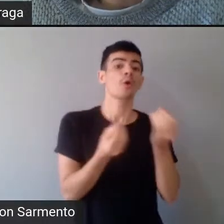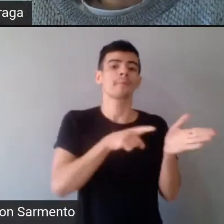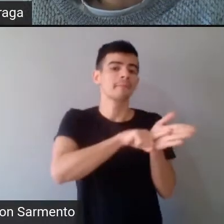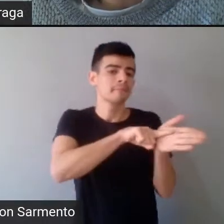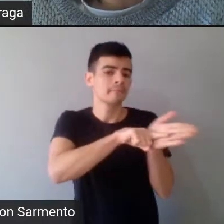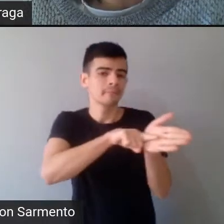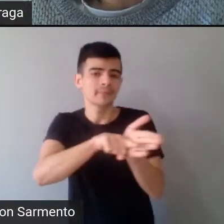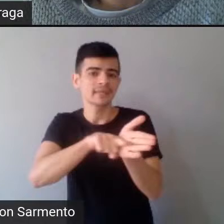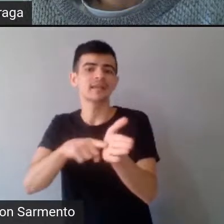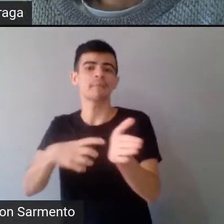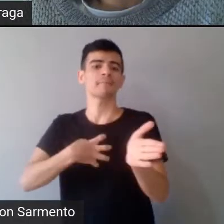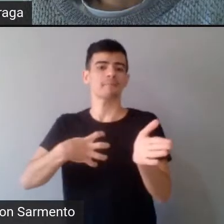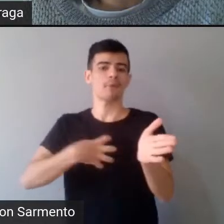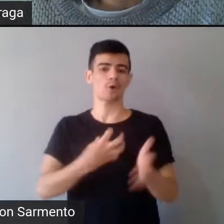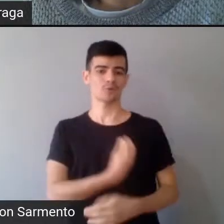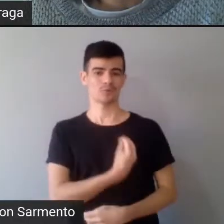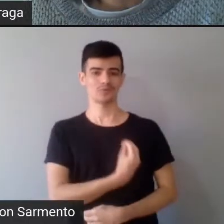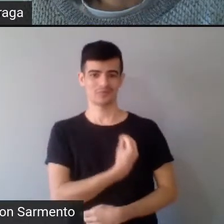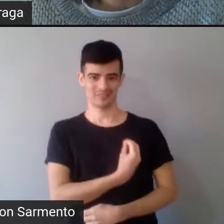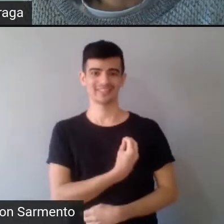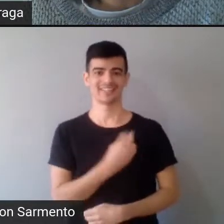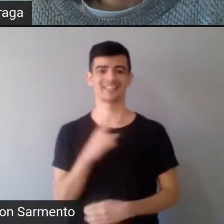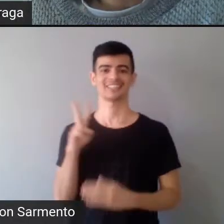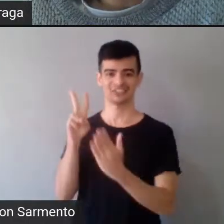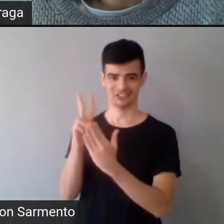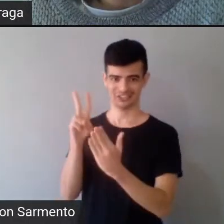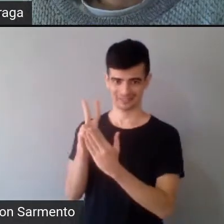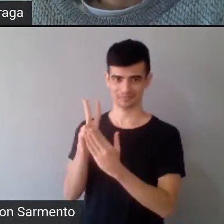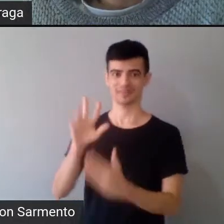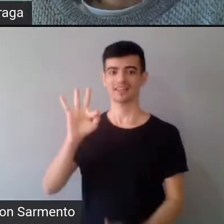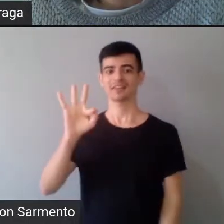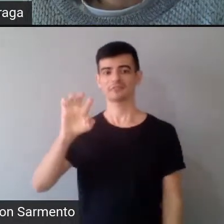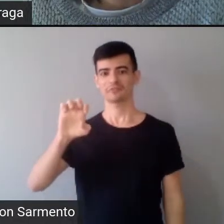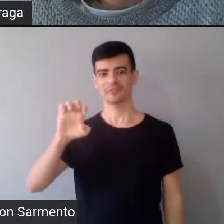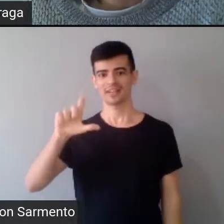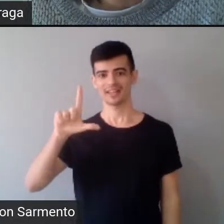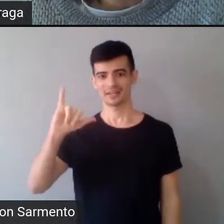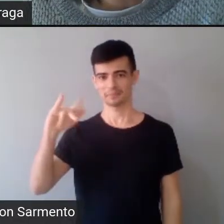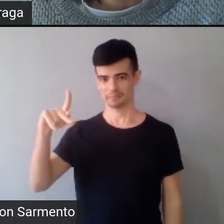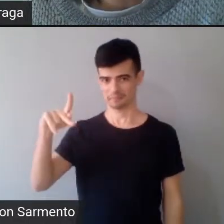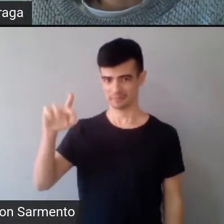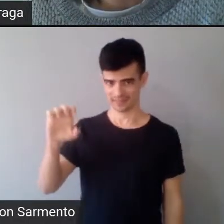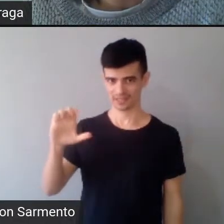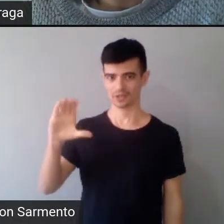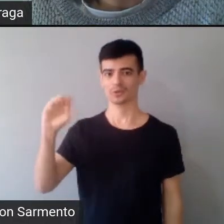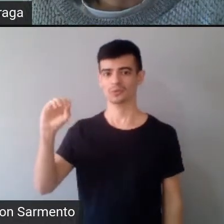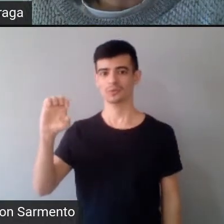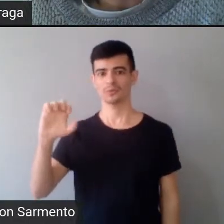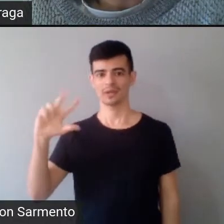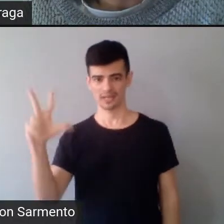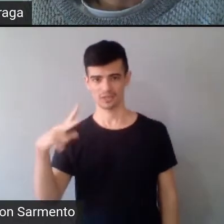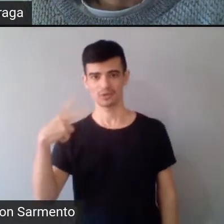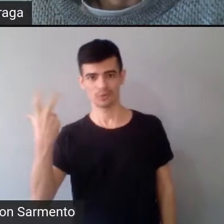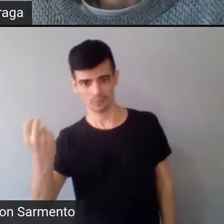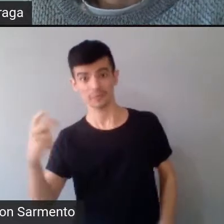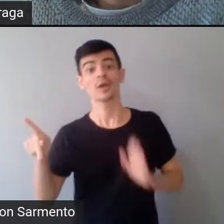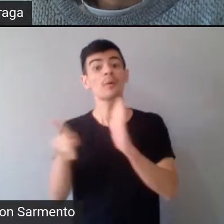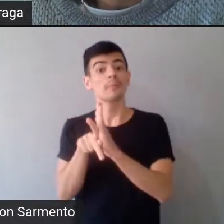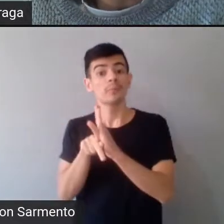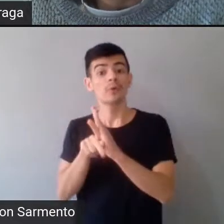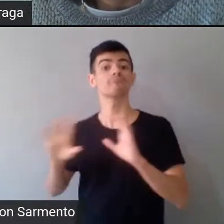Tocariju, né, que é indígena desaldeado, autodeclarado do povo Tocariju.